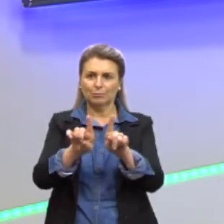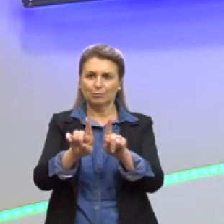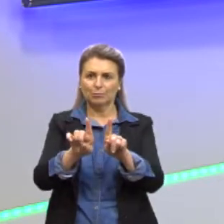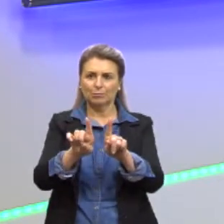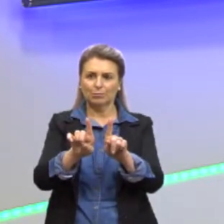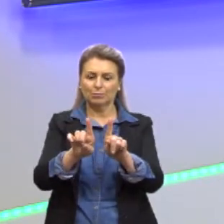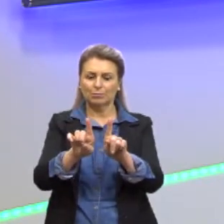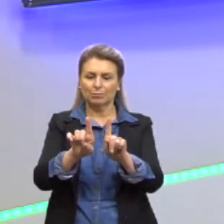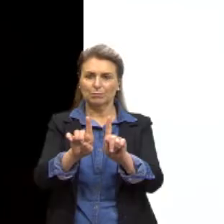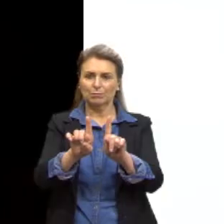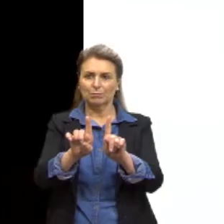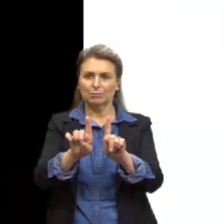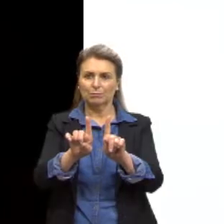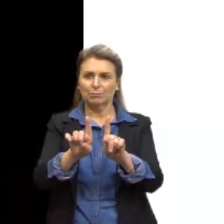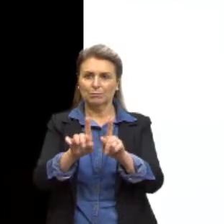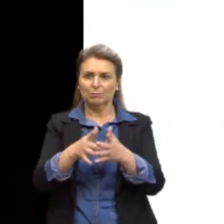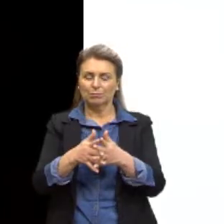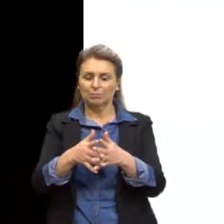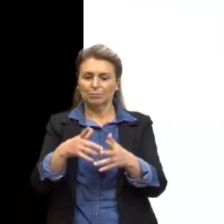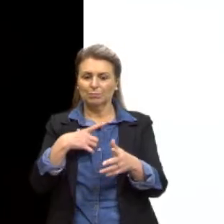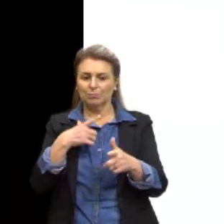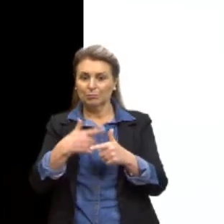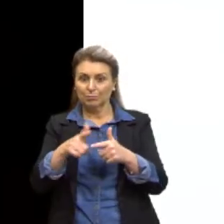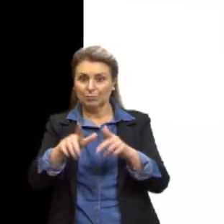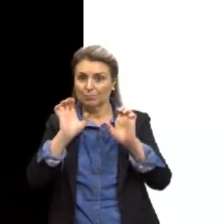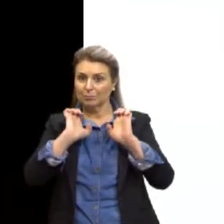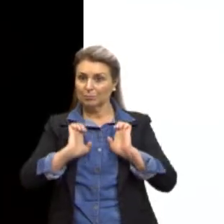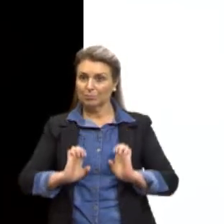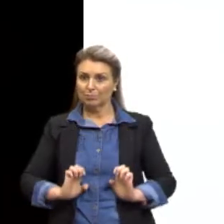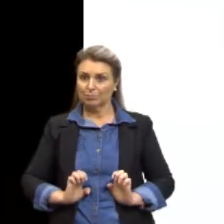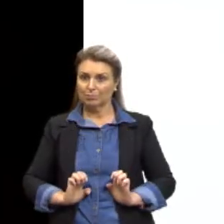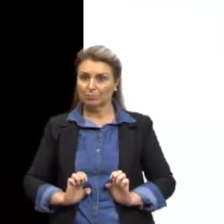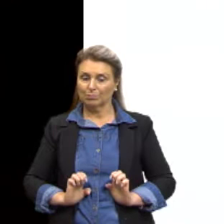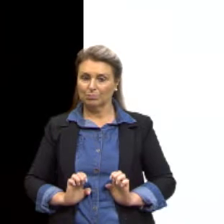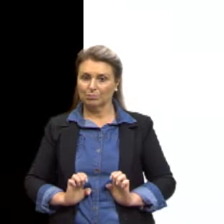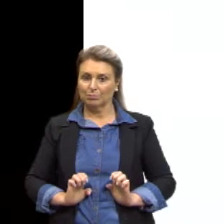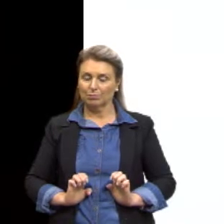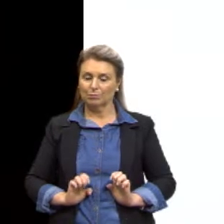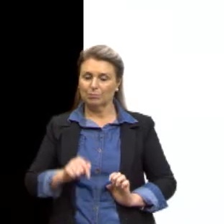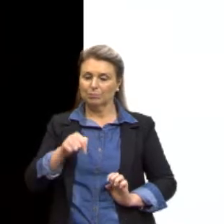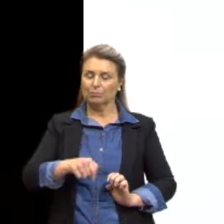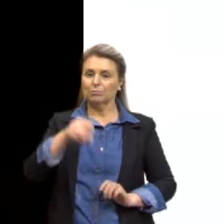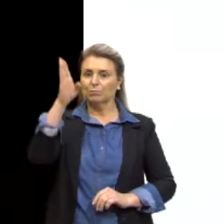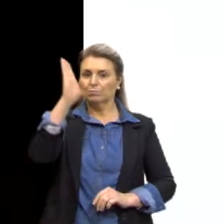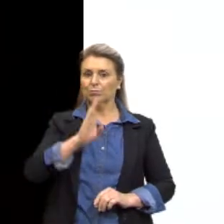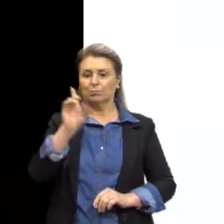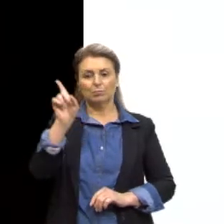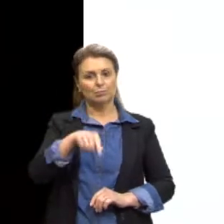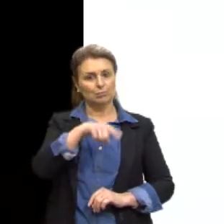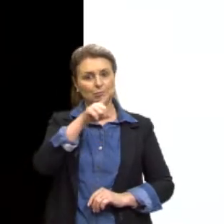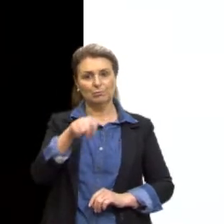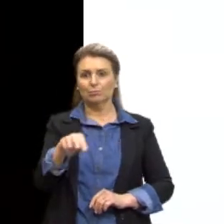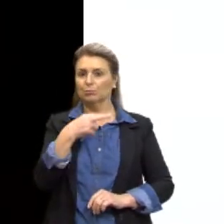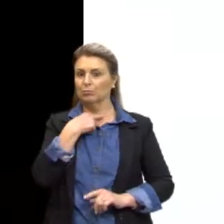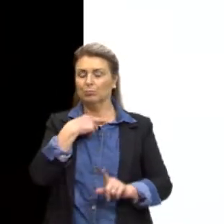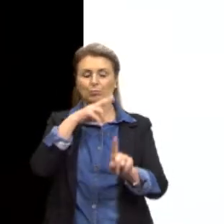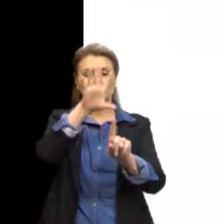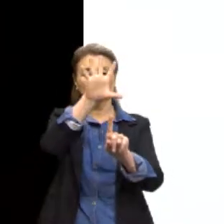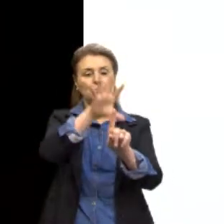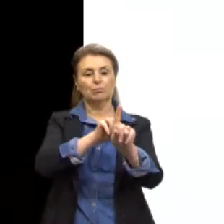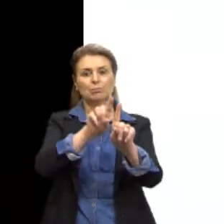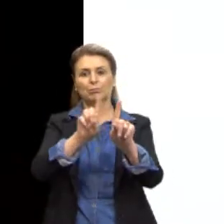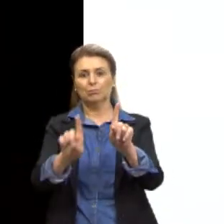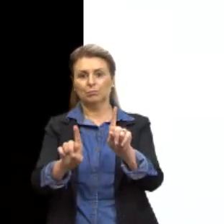esse dilema ético, né? E, como eu já citei, no Brasil é proibido a clonagem